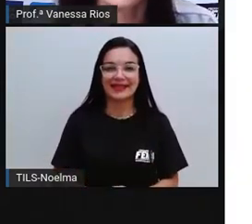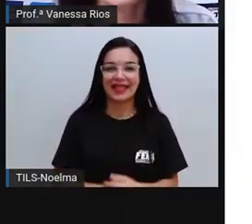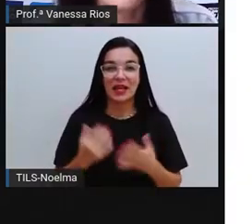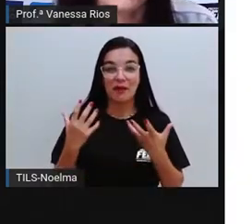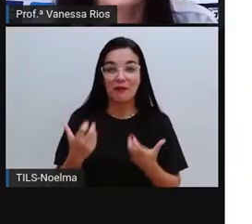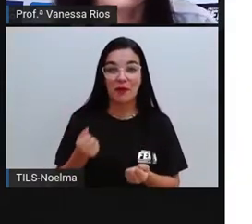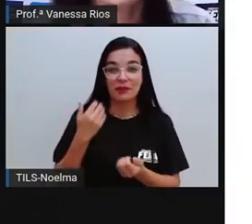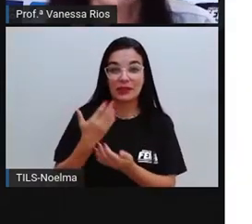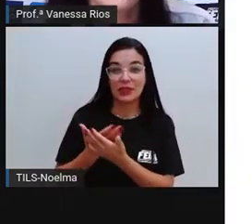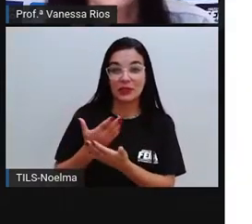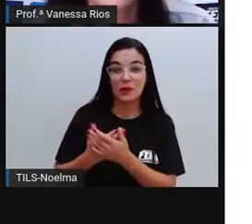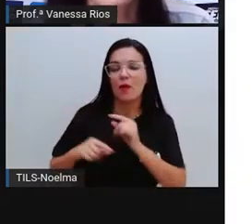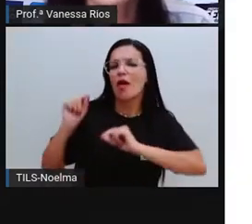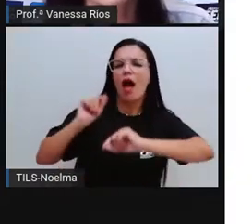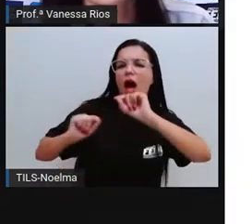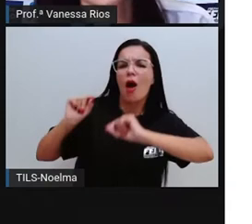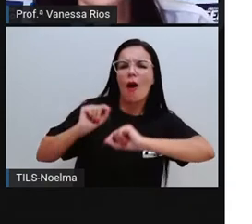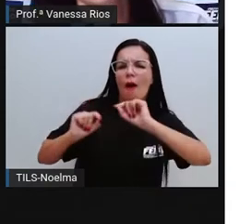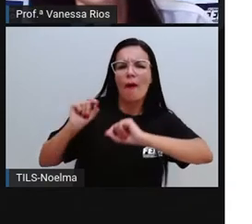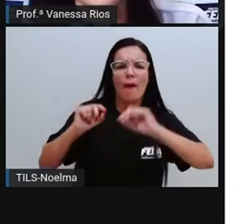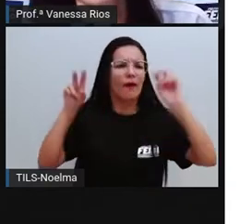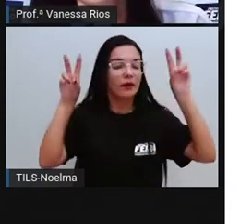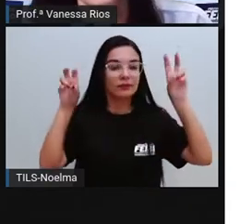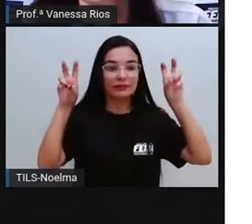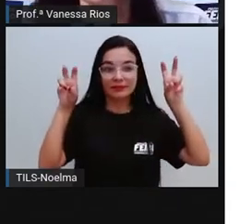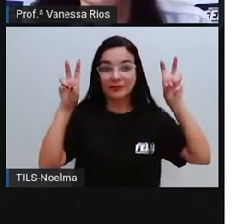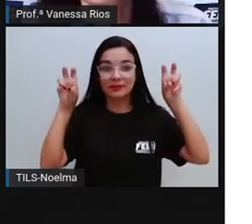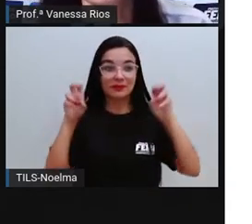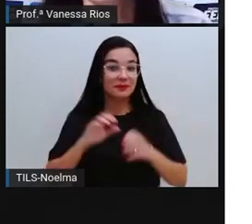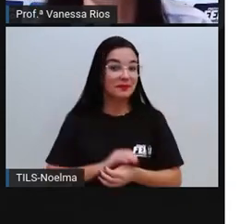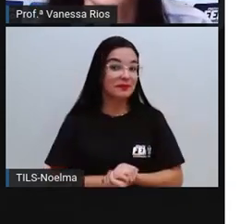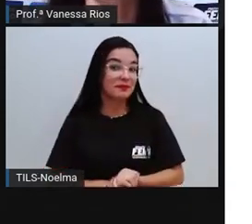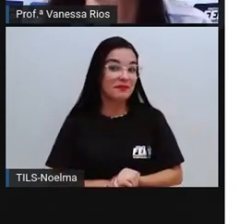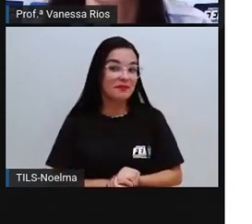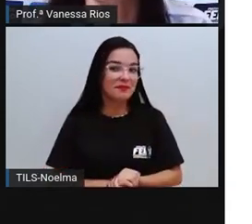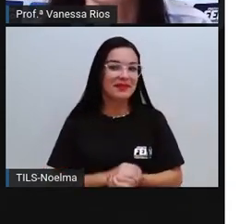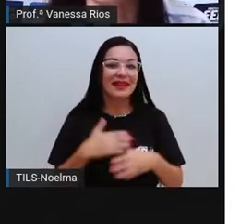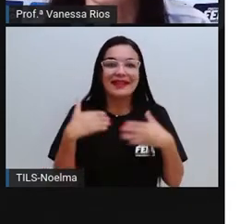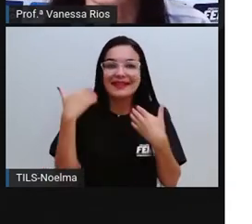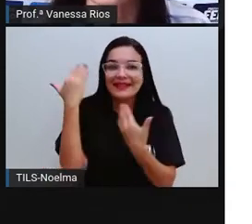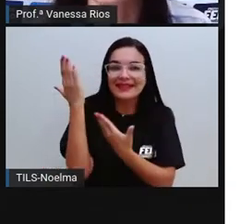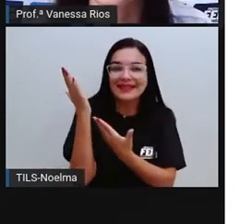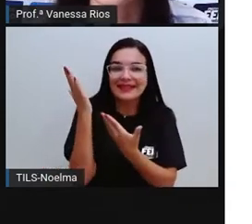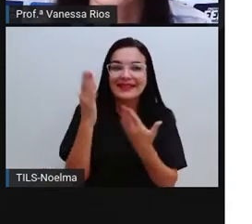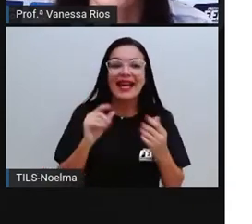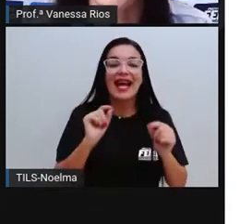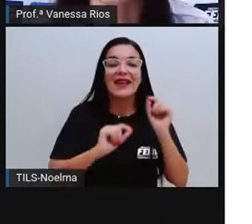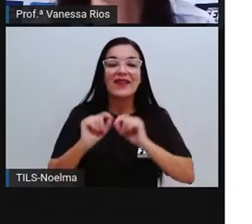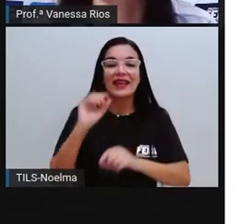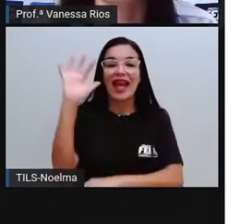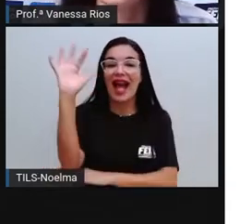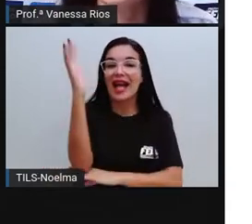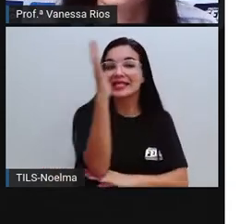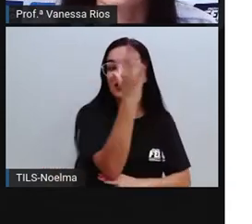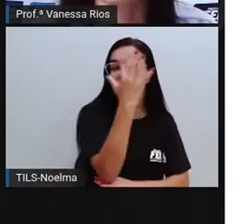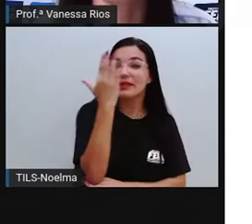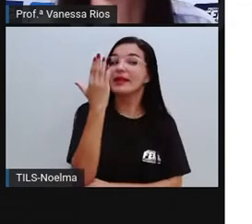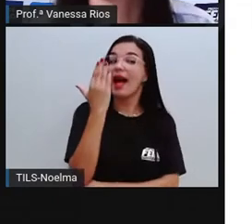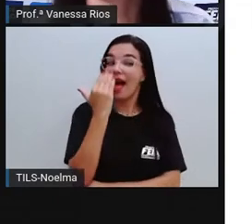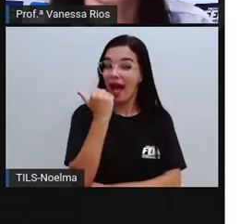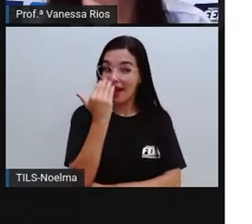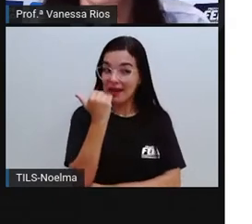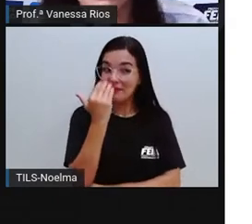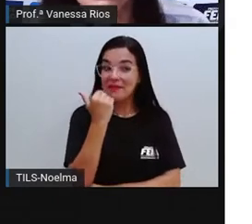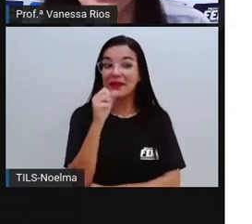E aí, nessa aula de Matemática e Ciências Naturais, nós vamos estudar sobre, olha só, as plantas